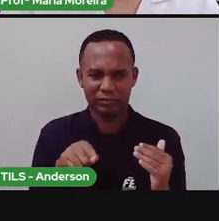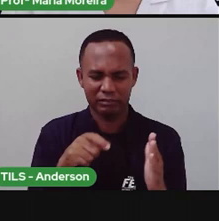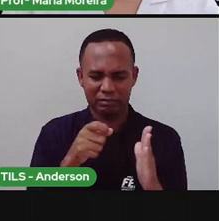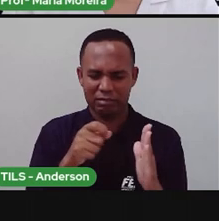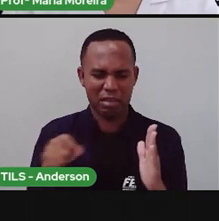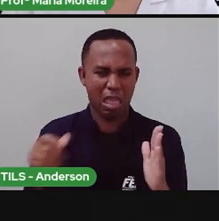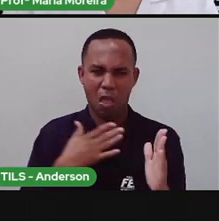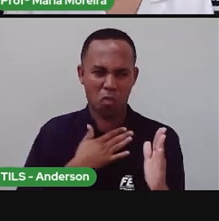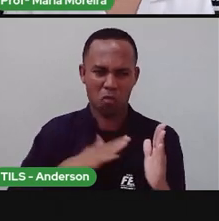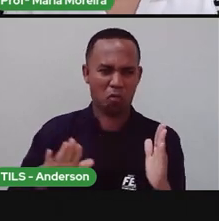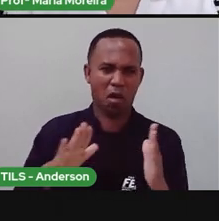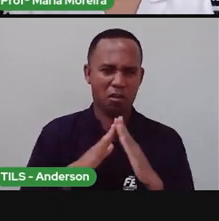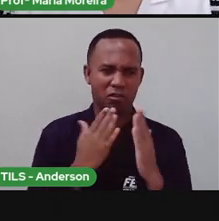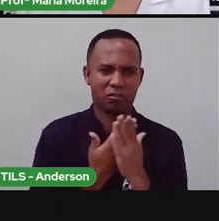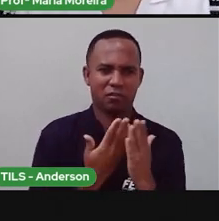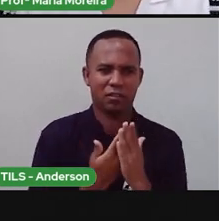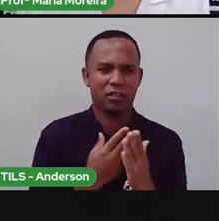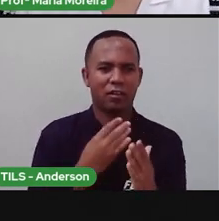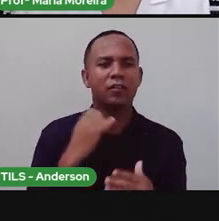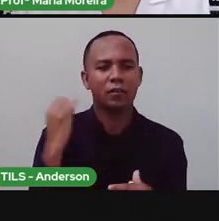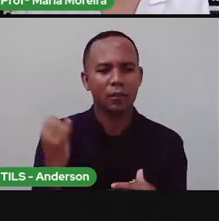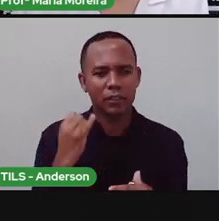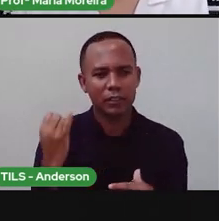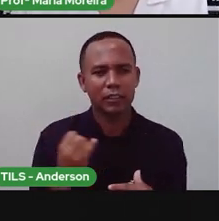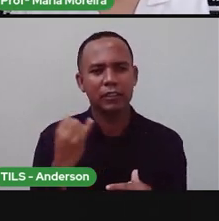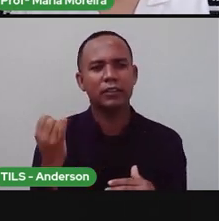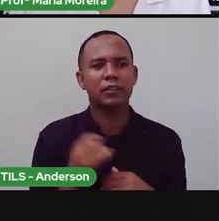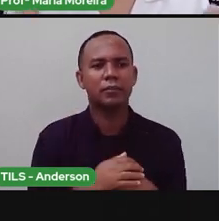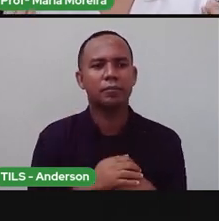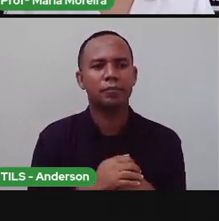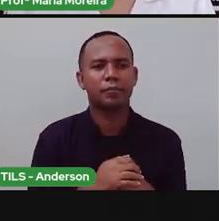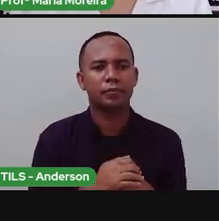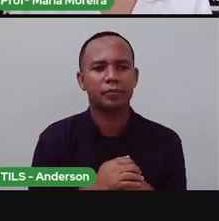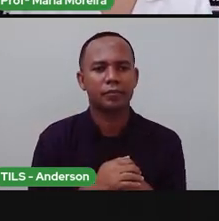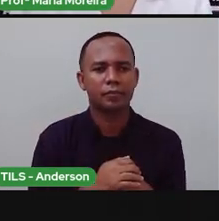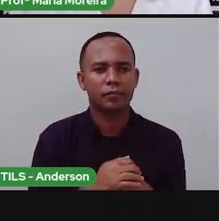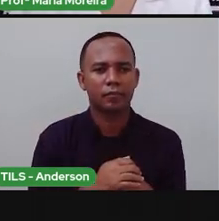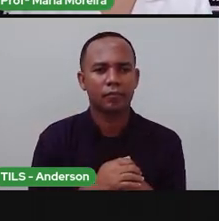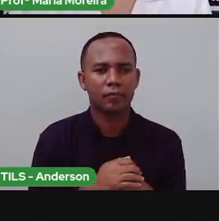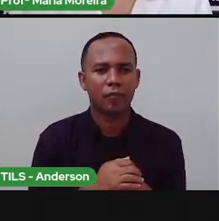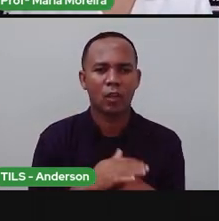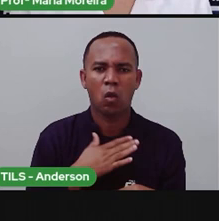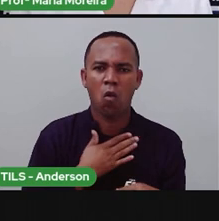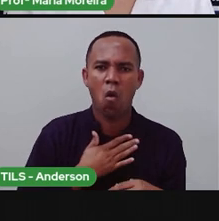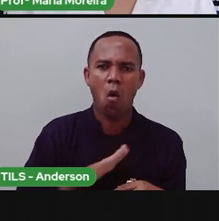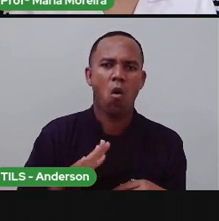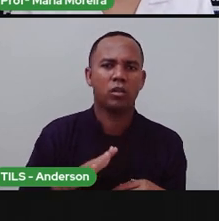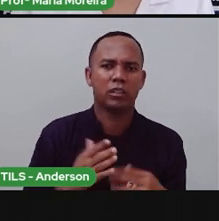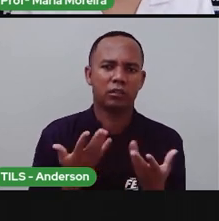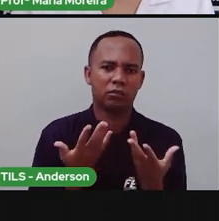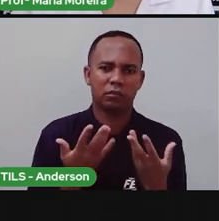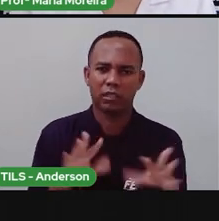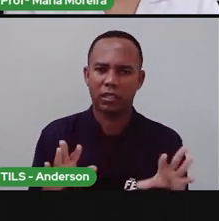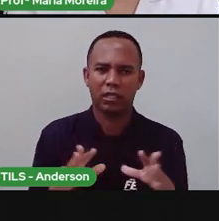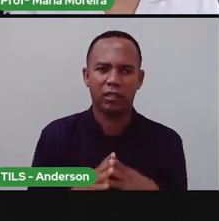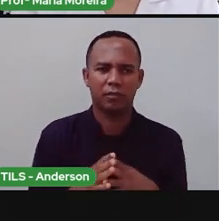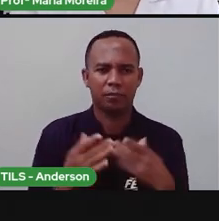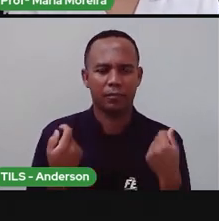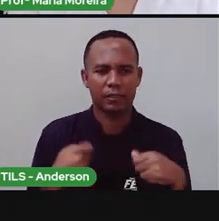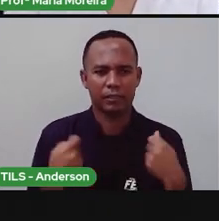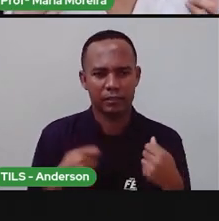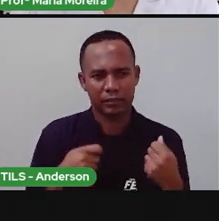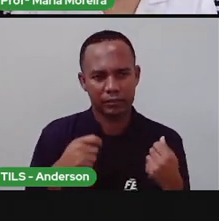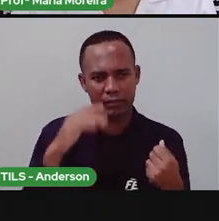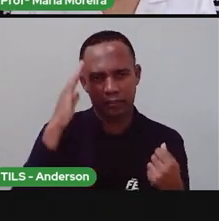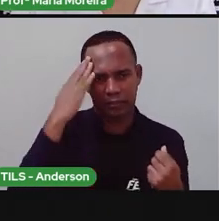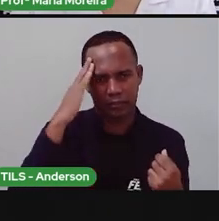não gosto de estudar. Estudar é importante. Mesmo quando a gente não gosta, quando a gente não quer naquele momento, a gente precisa entender